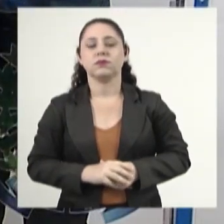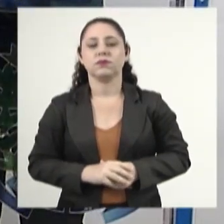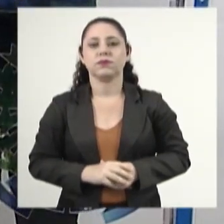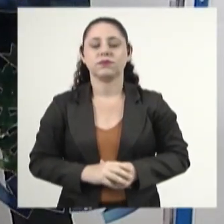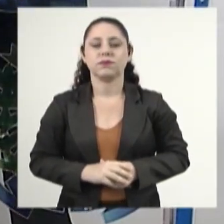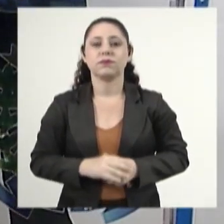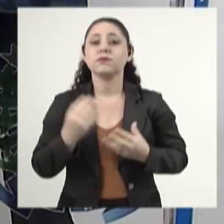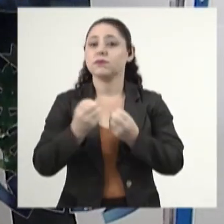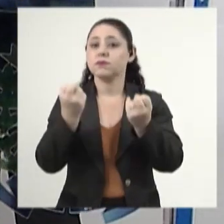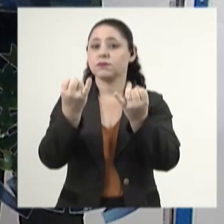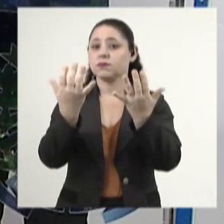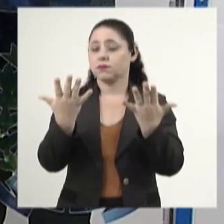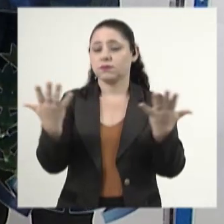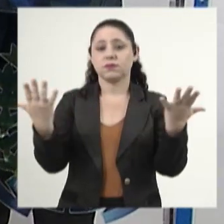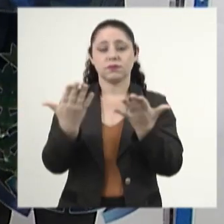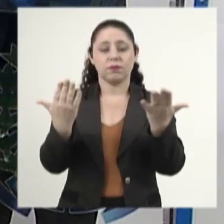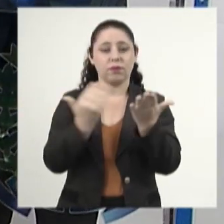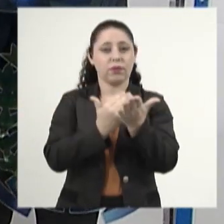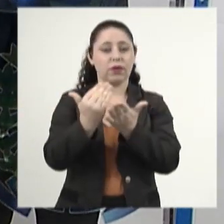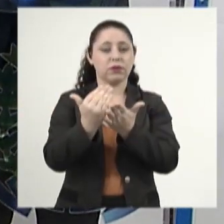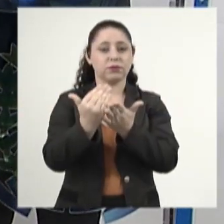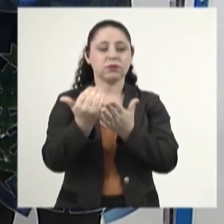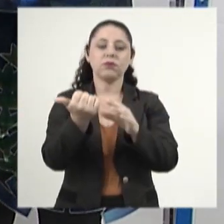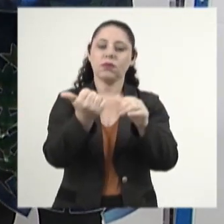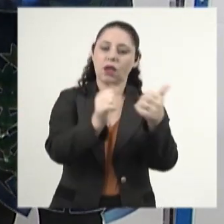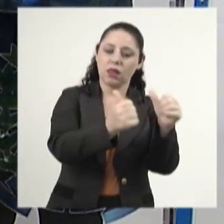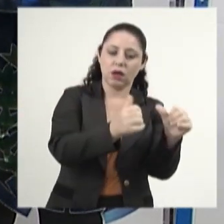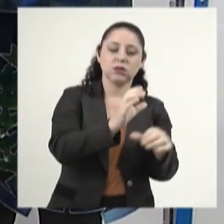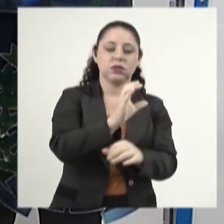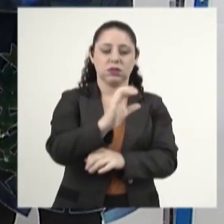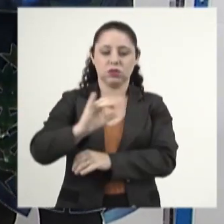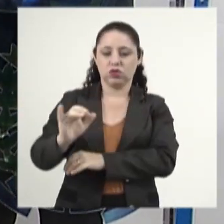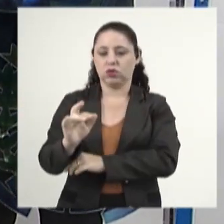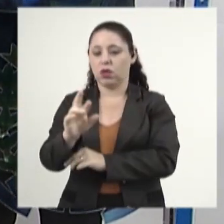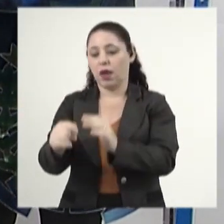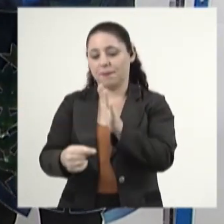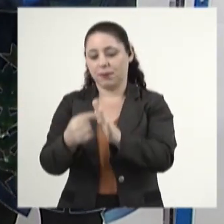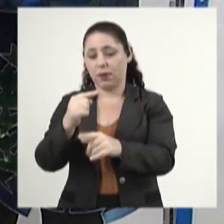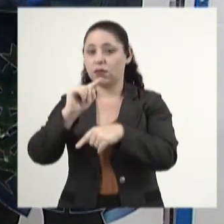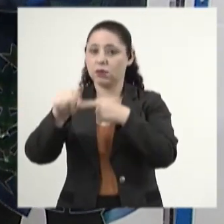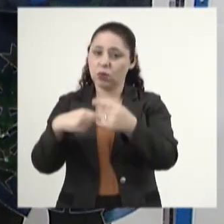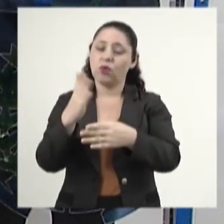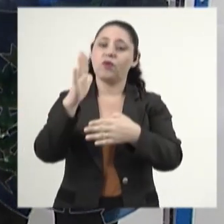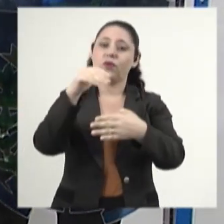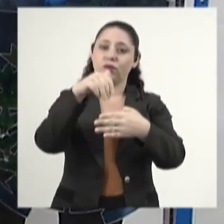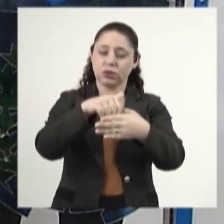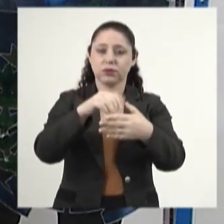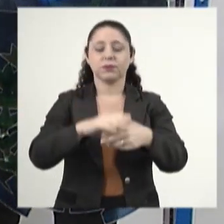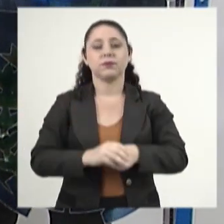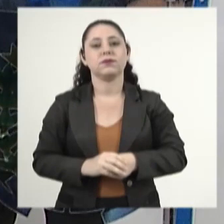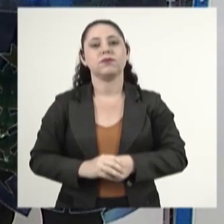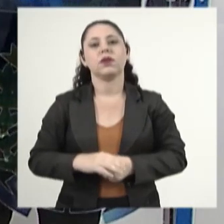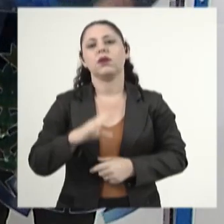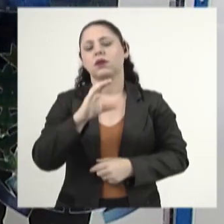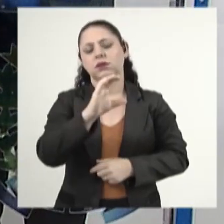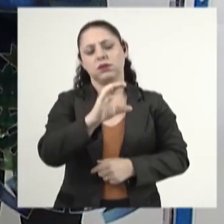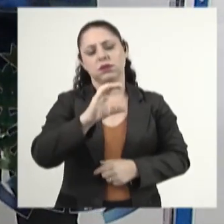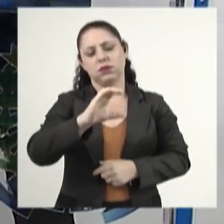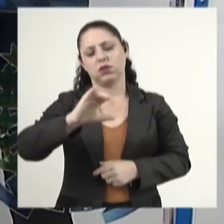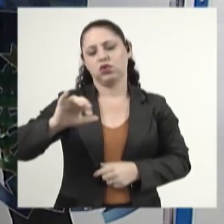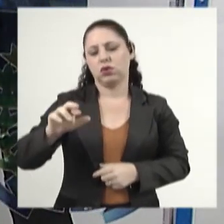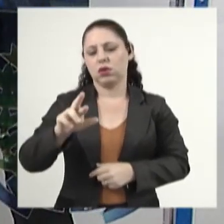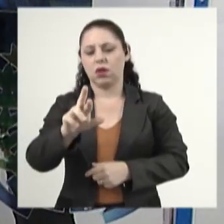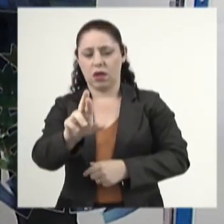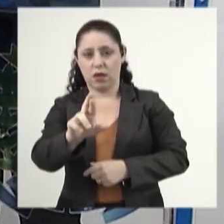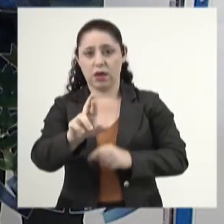Bom, como eu falei, essa matéria passa inicialmente para a análise da Comissão de Constituição, Justiça e Redação. A CCJR, bem como